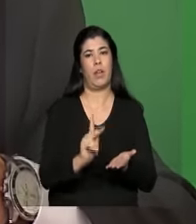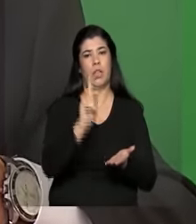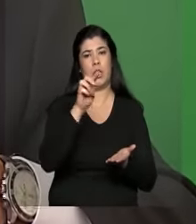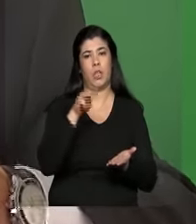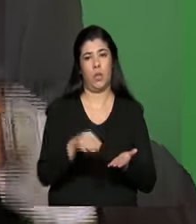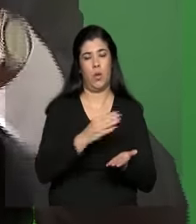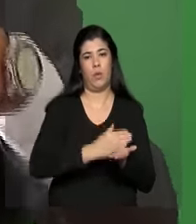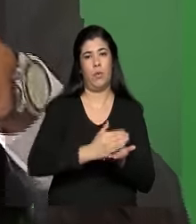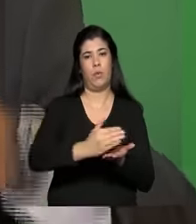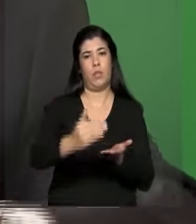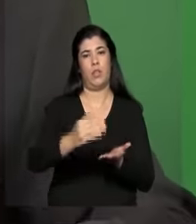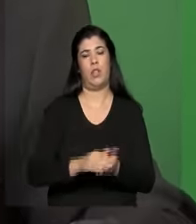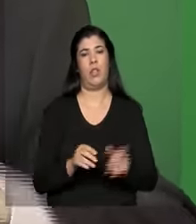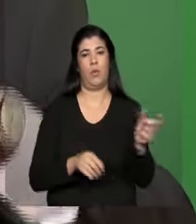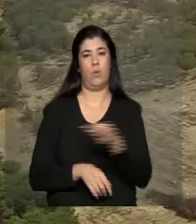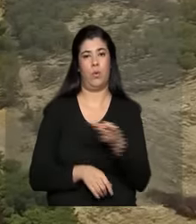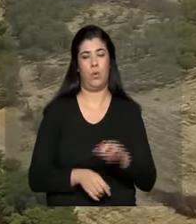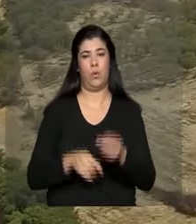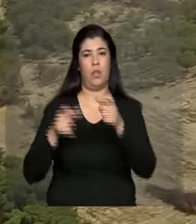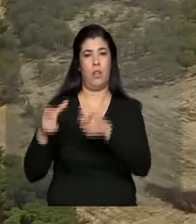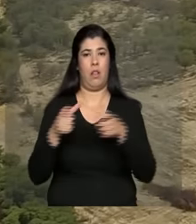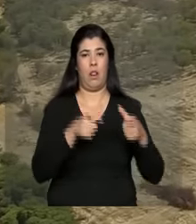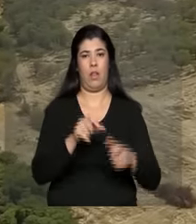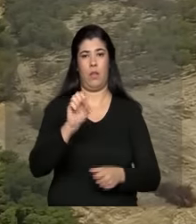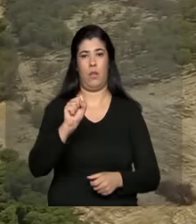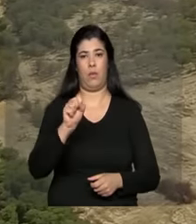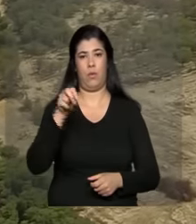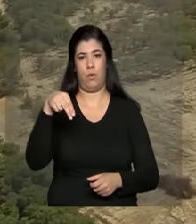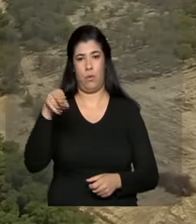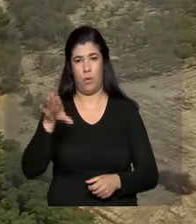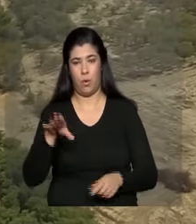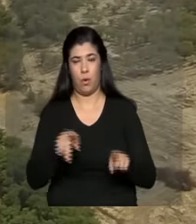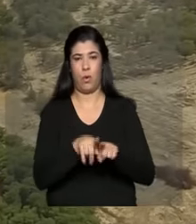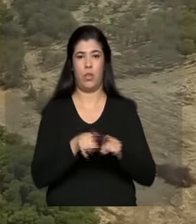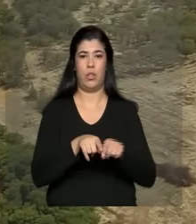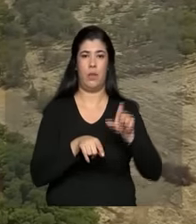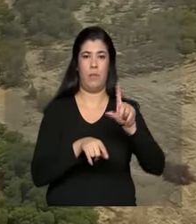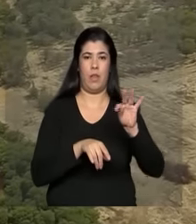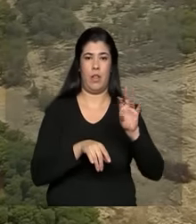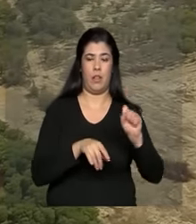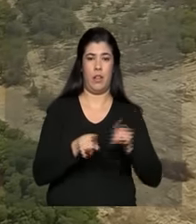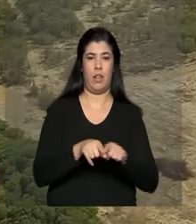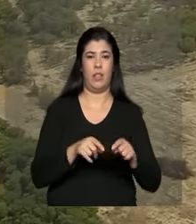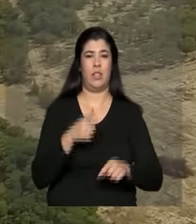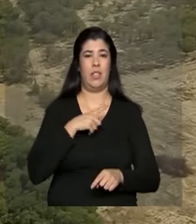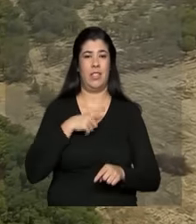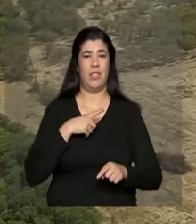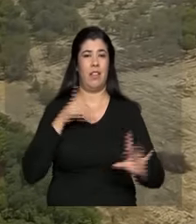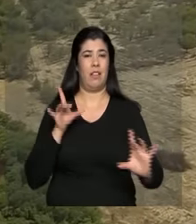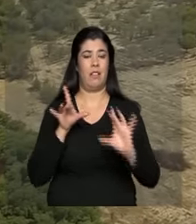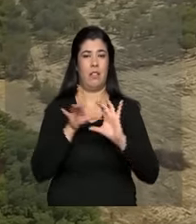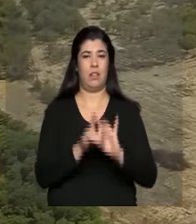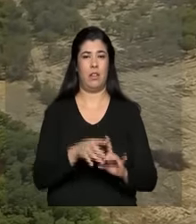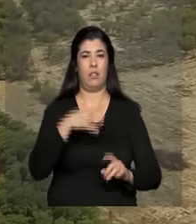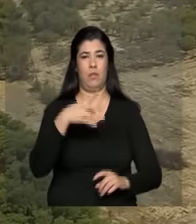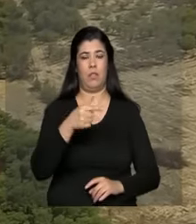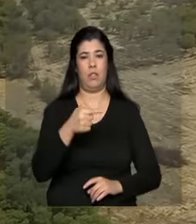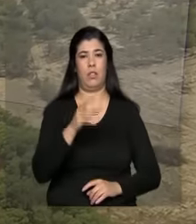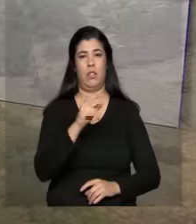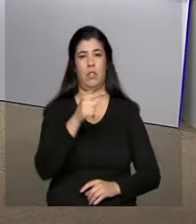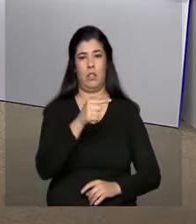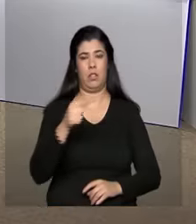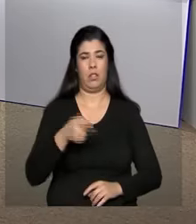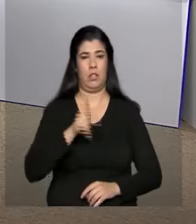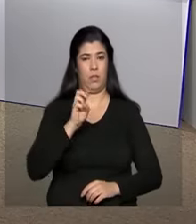no eixo leste e no eixo norte. O projeto de integração do Rio São Francisco possui 477 quilômetros...